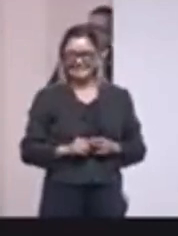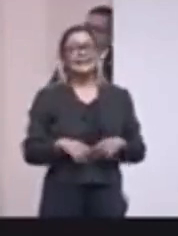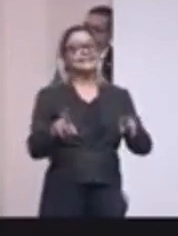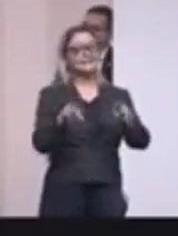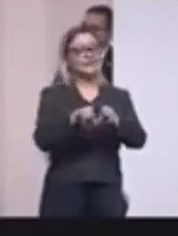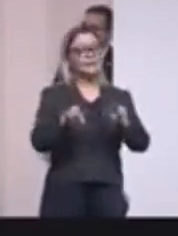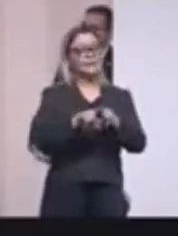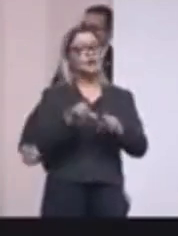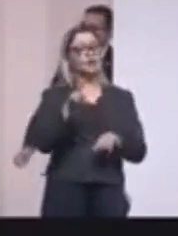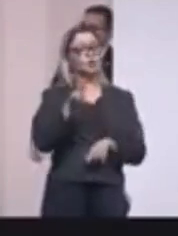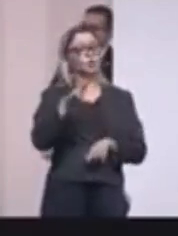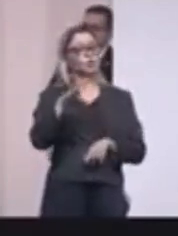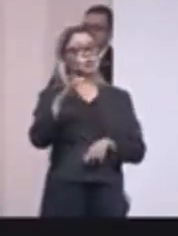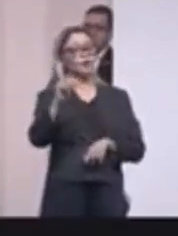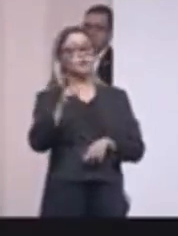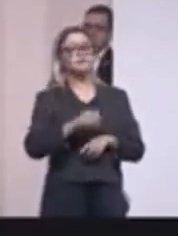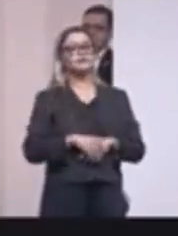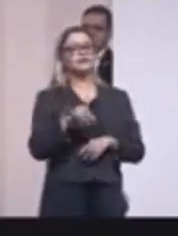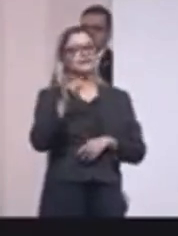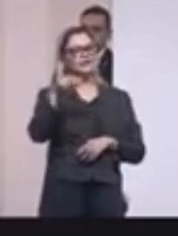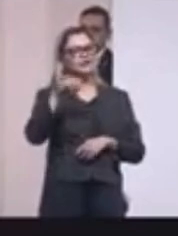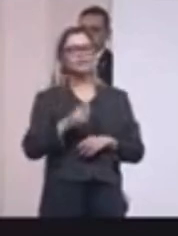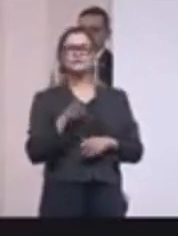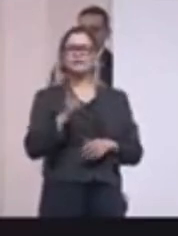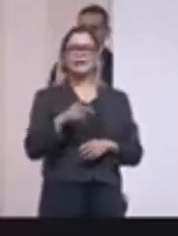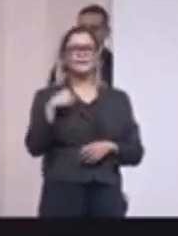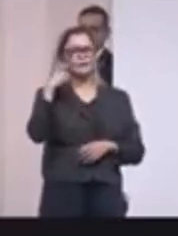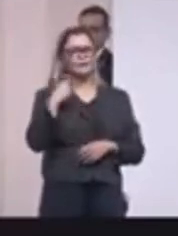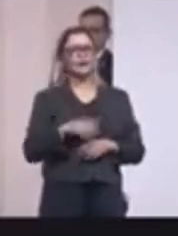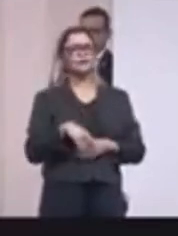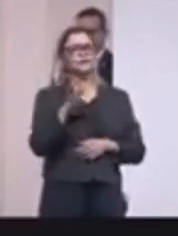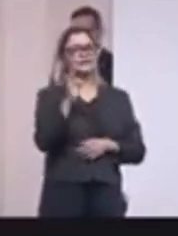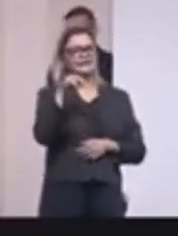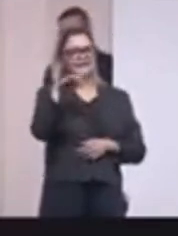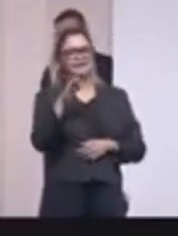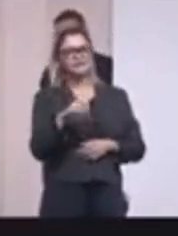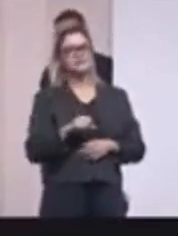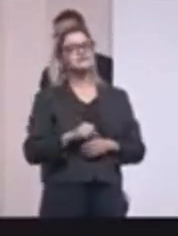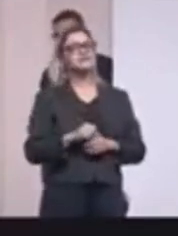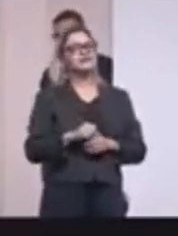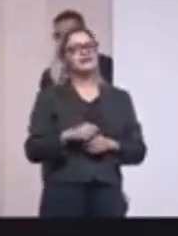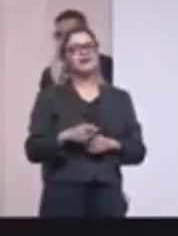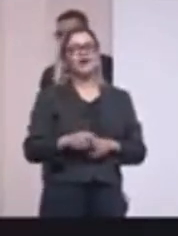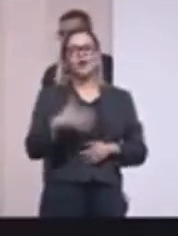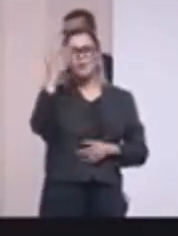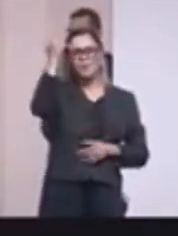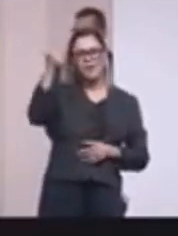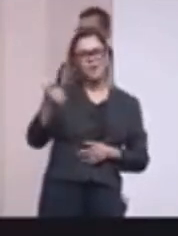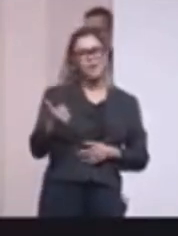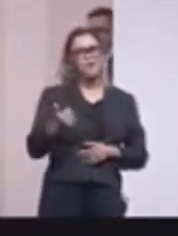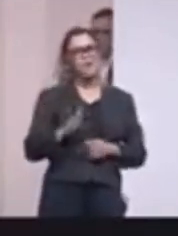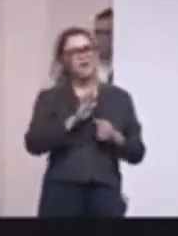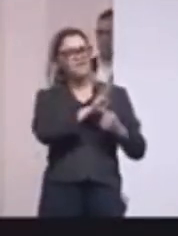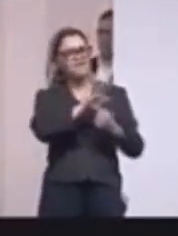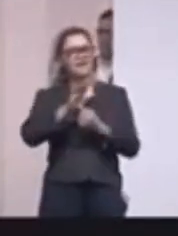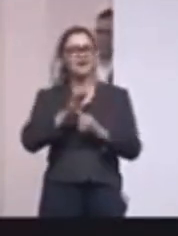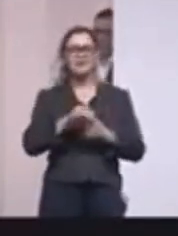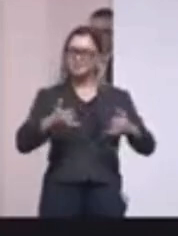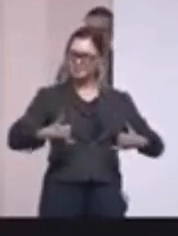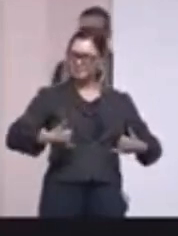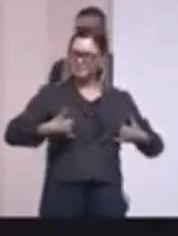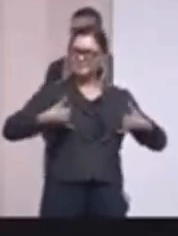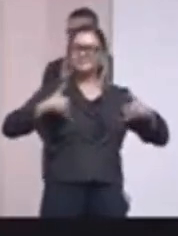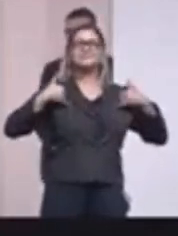Também o Lucas Bovi, Danilo Campetti, sempre deputado, tenente de nascimento. Então dizer que é uma honra e dizer que eu tenho muito